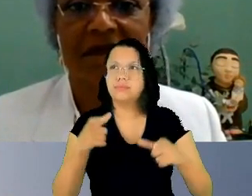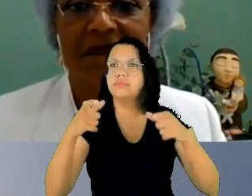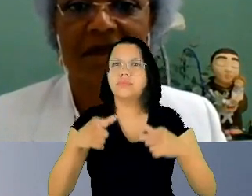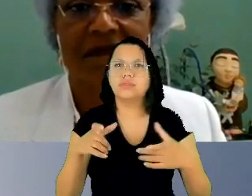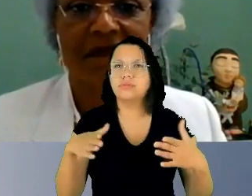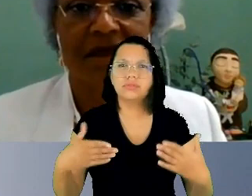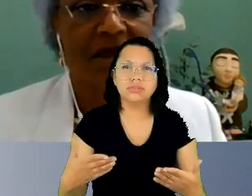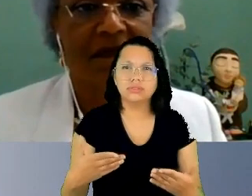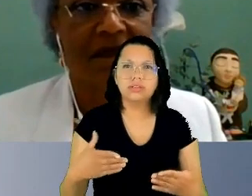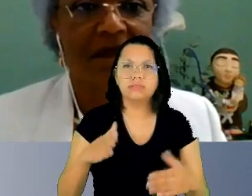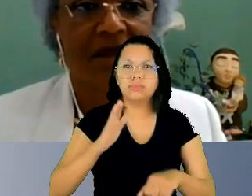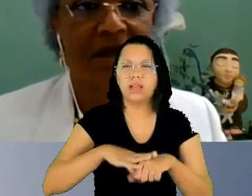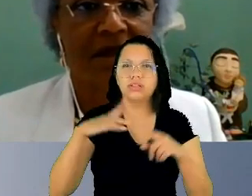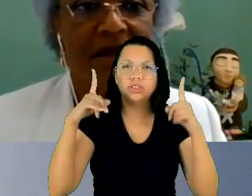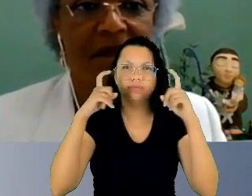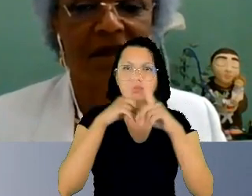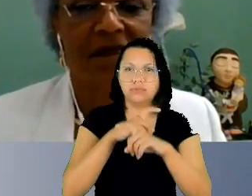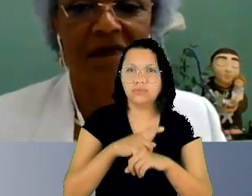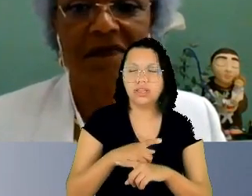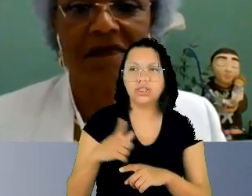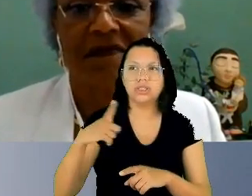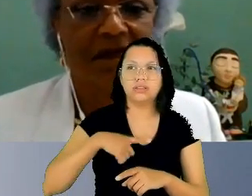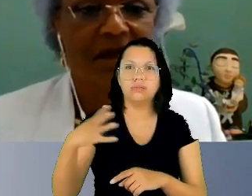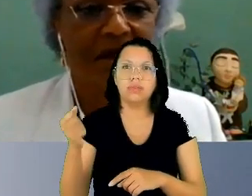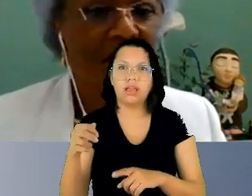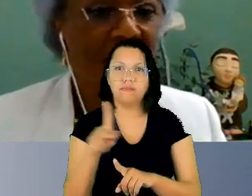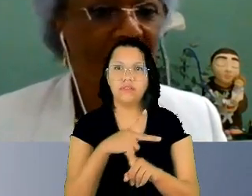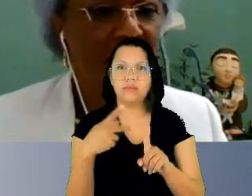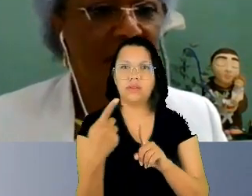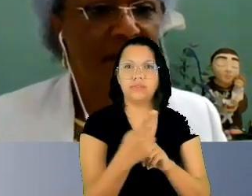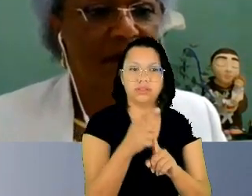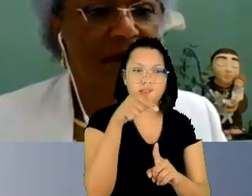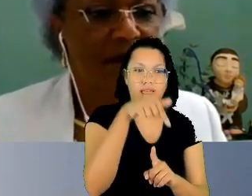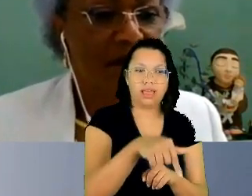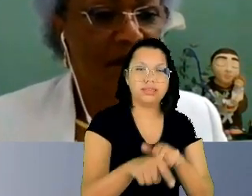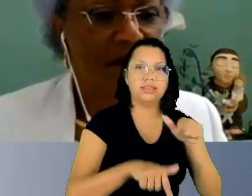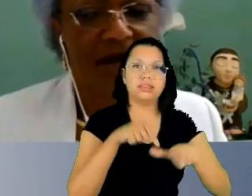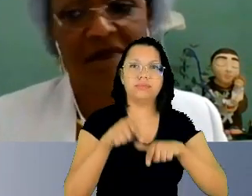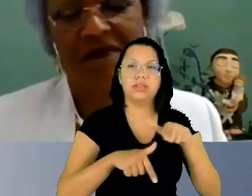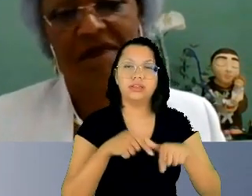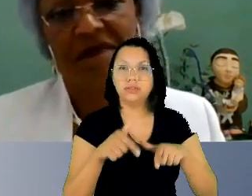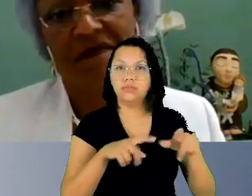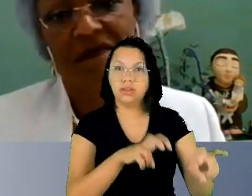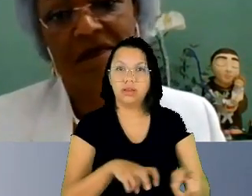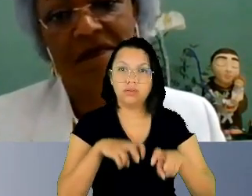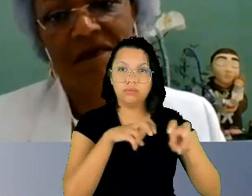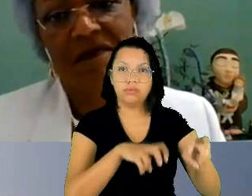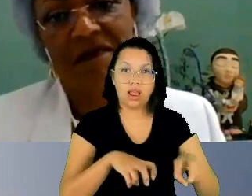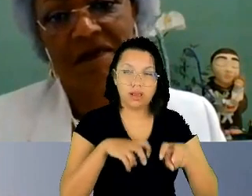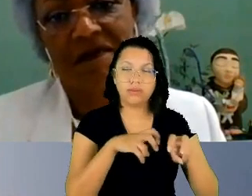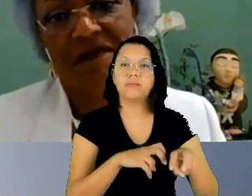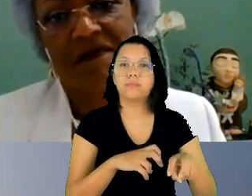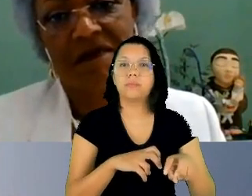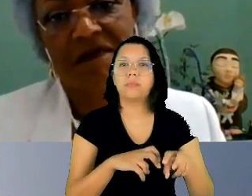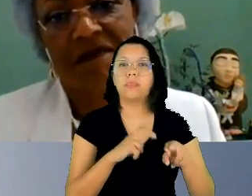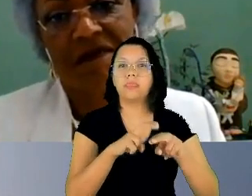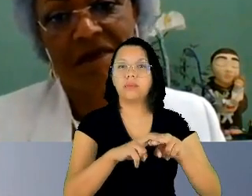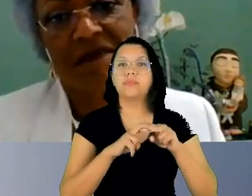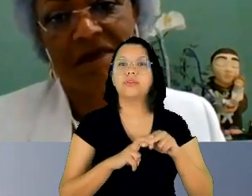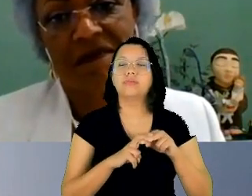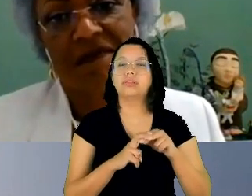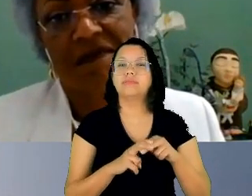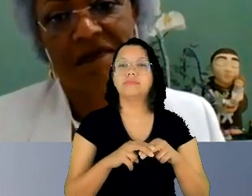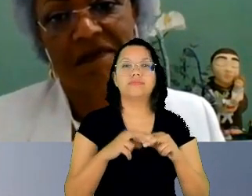benefício previdenciário a uma trabalhadora rural em regime de economia familiar decorrente da desvalorização do seu trabalho doméstico